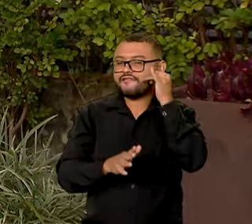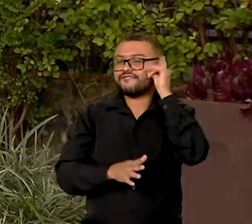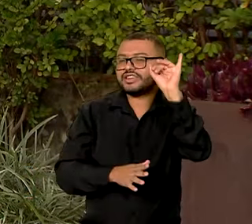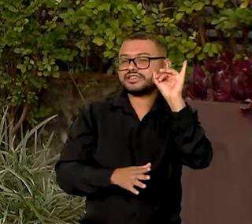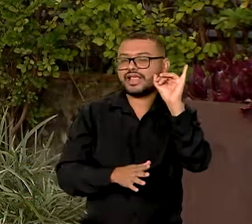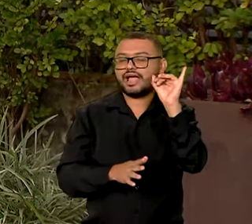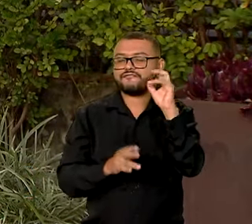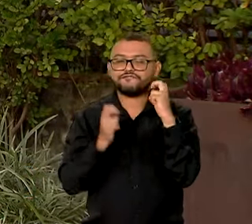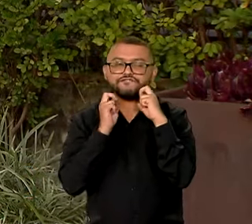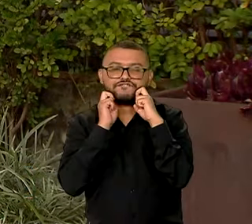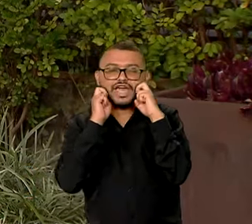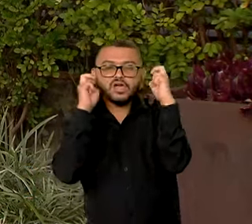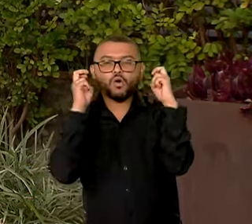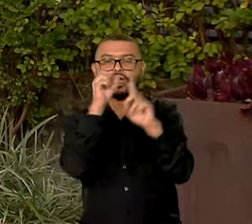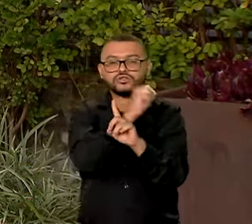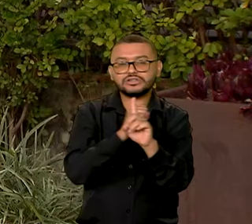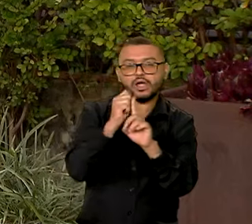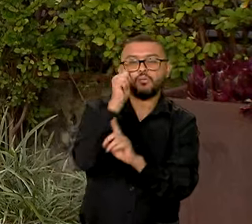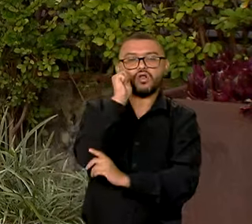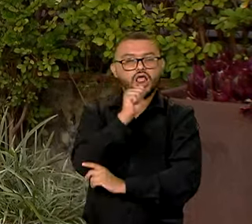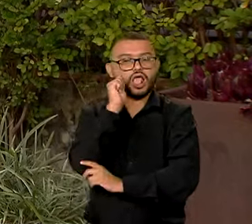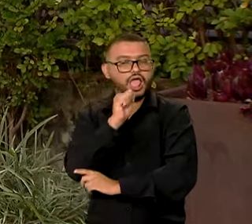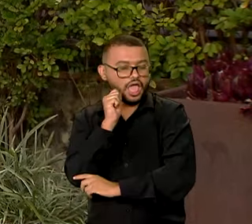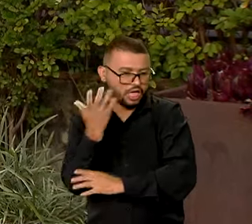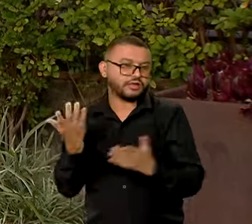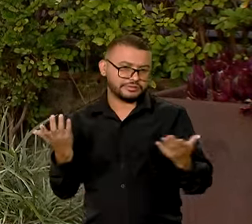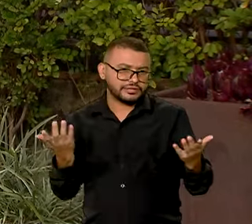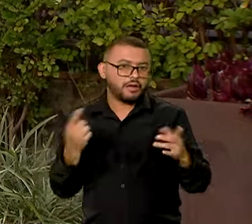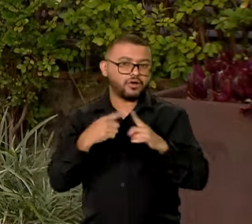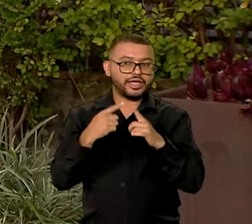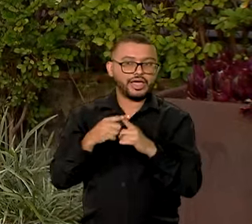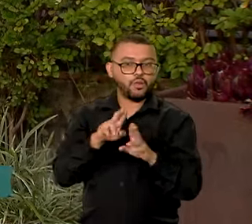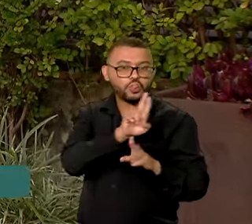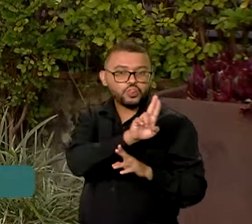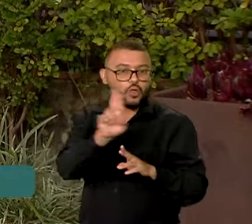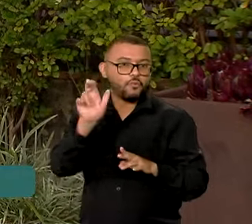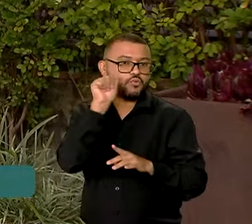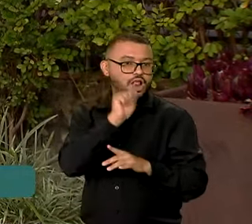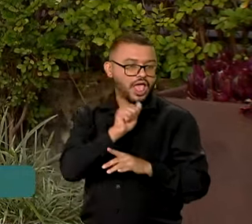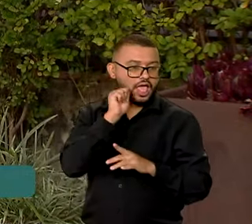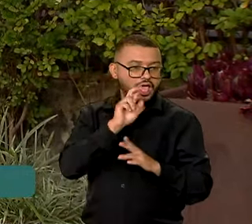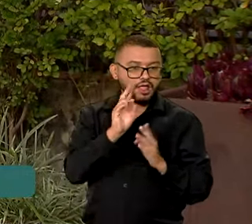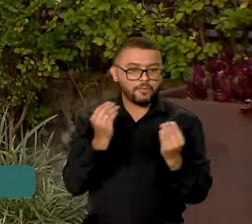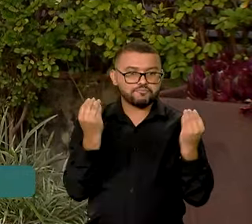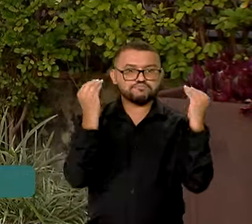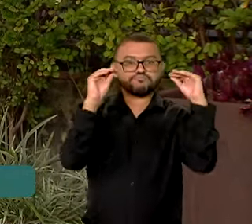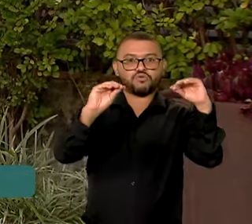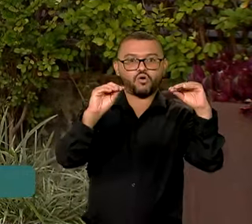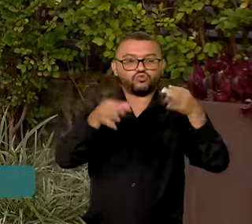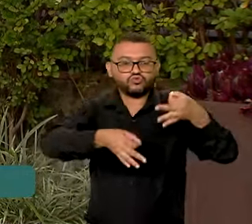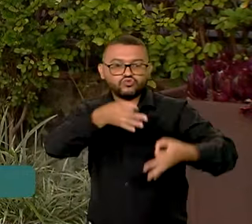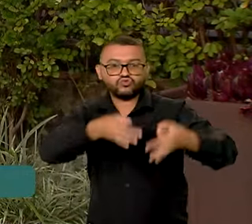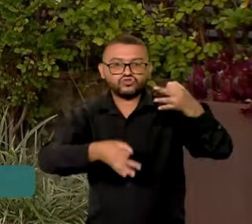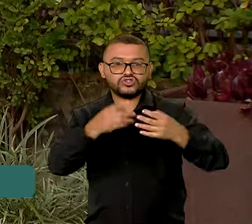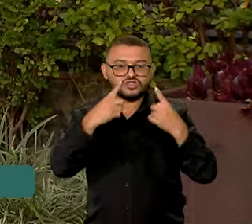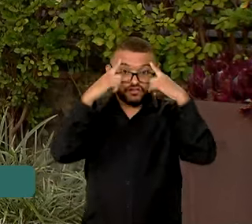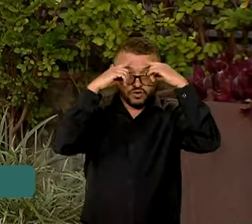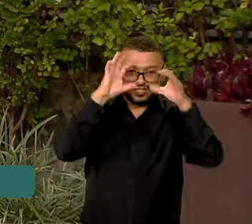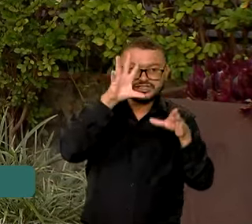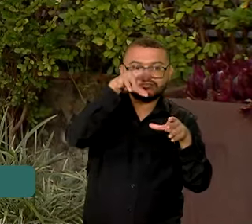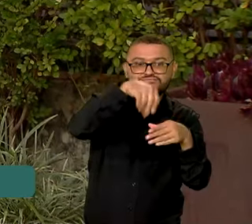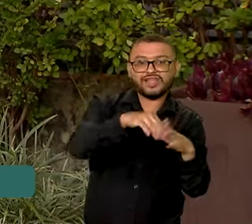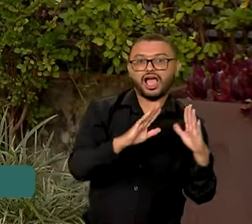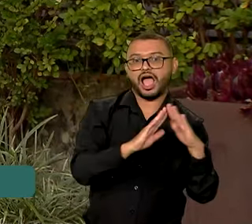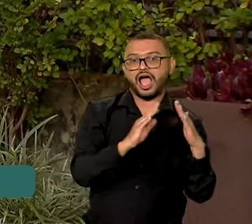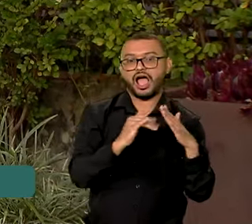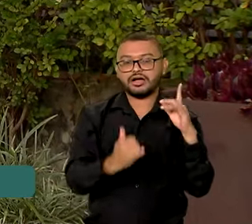constrangimento social da mulher. Isso porque divulgar o nome da vítima nos processos que envolvem violência dentro de casa,